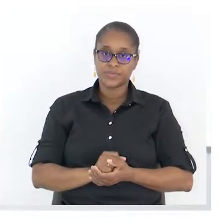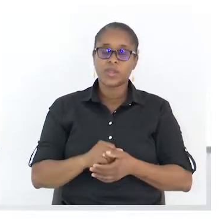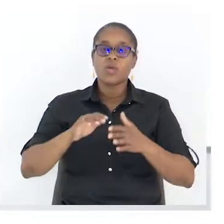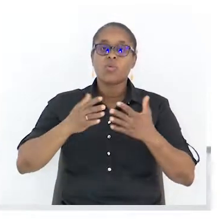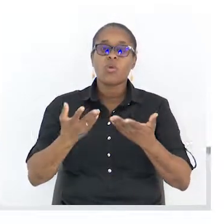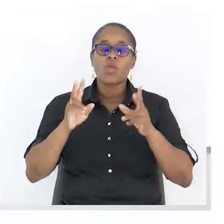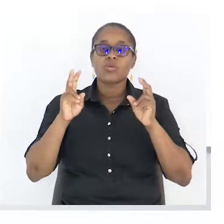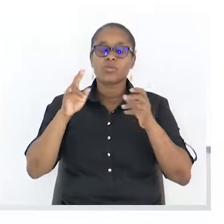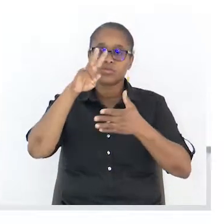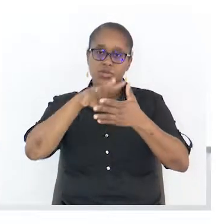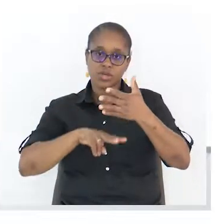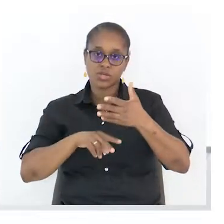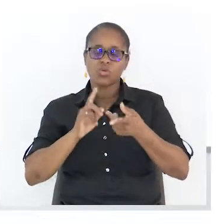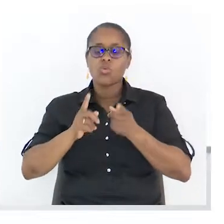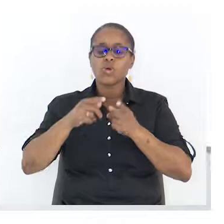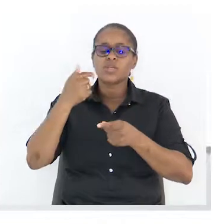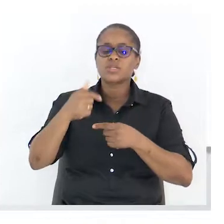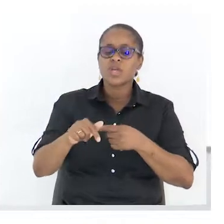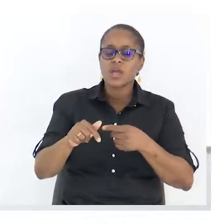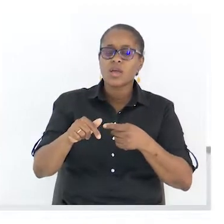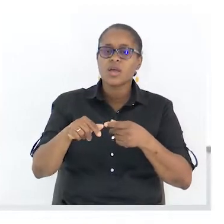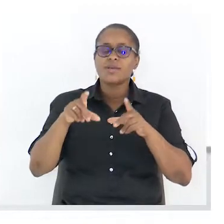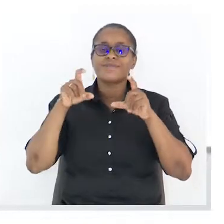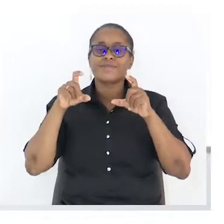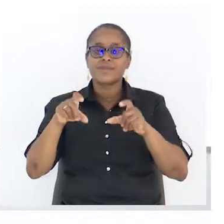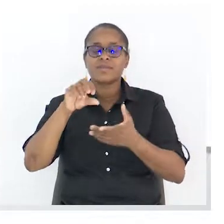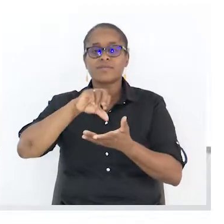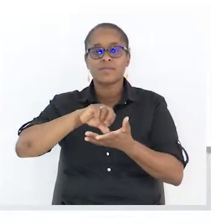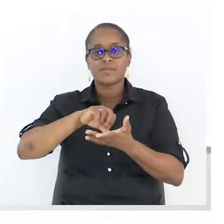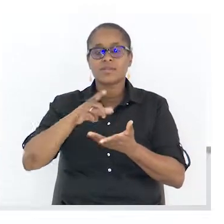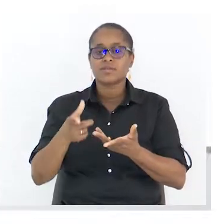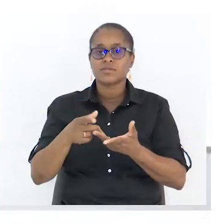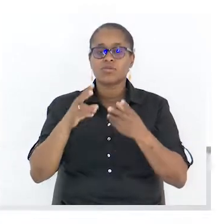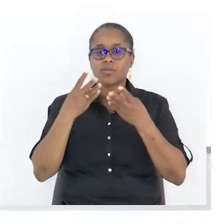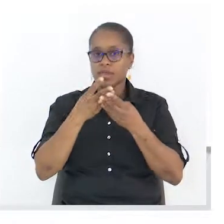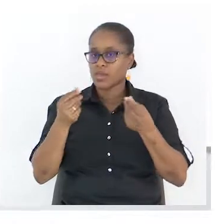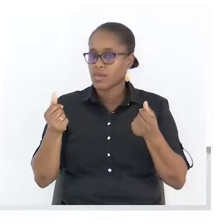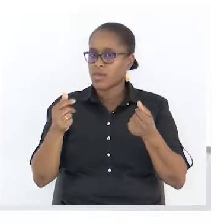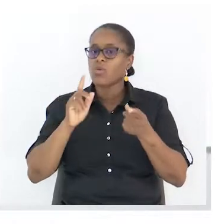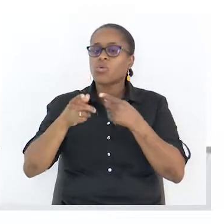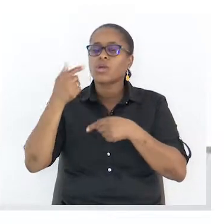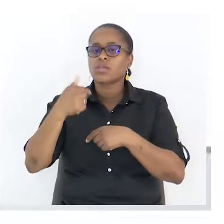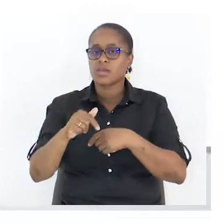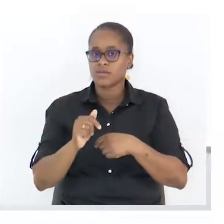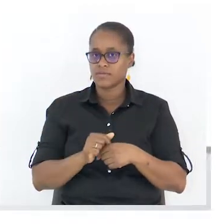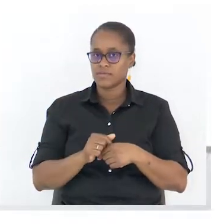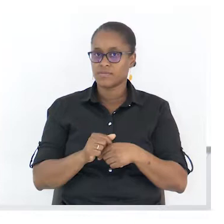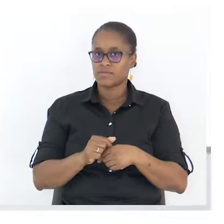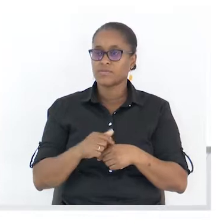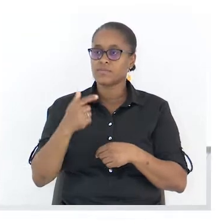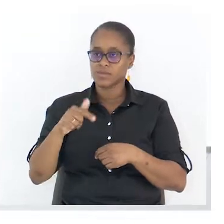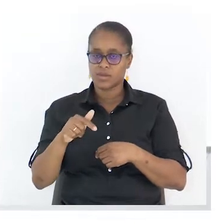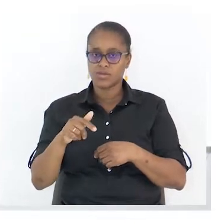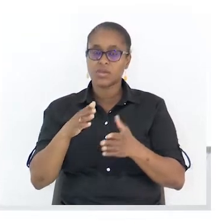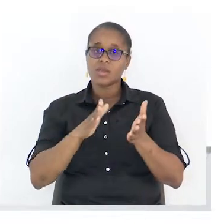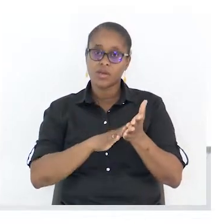que é que está centralizado o conteúdo? O é que tem o Gramsci na mão, para dar vira ao seu